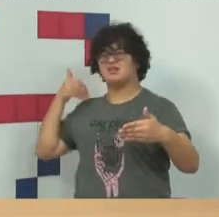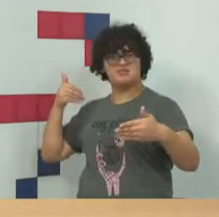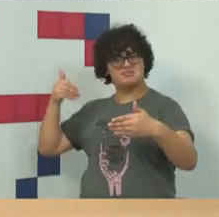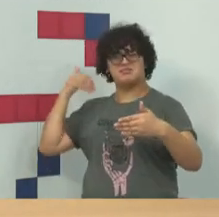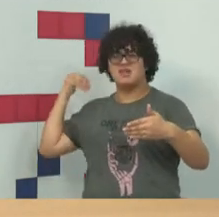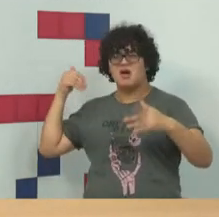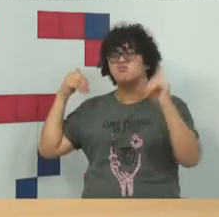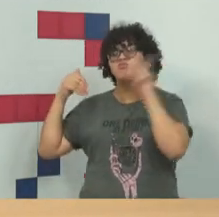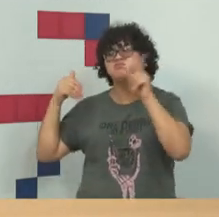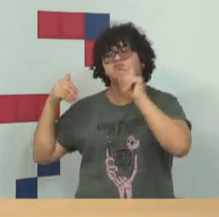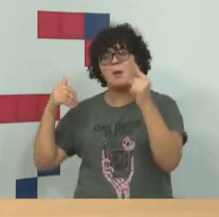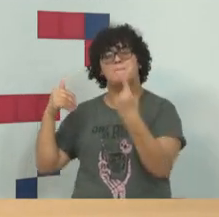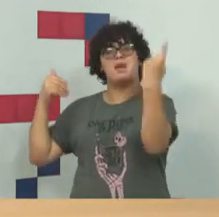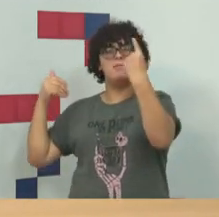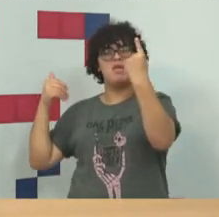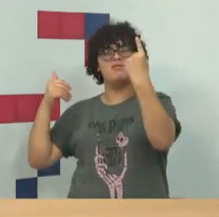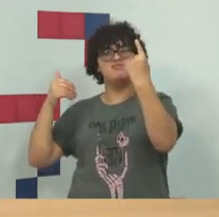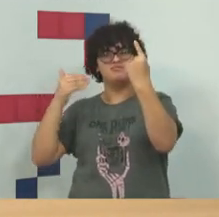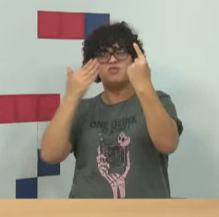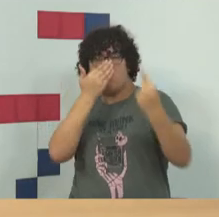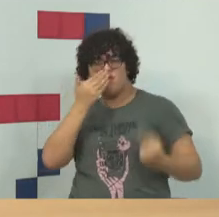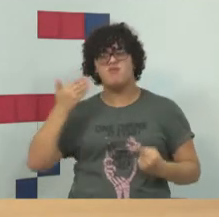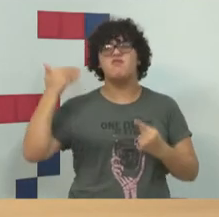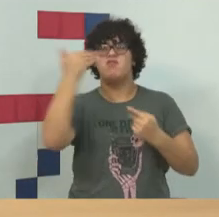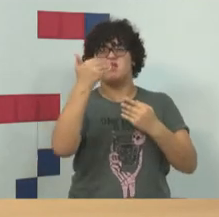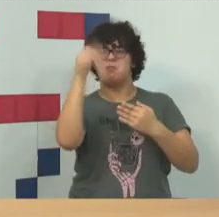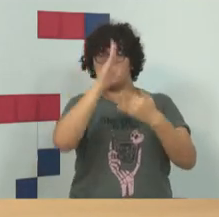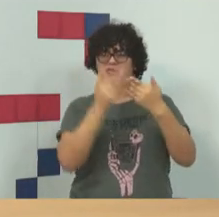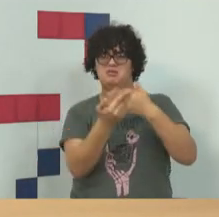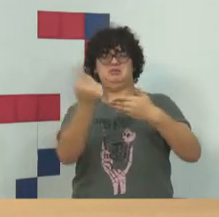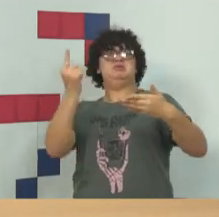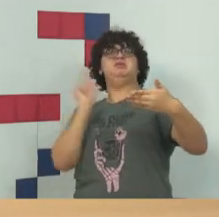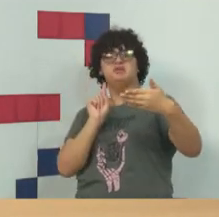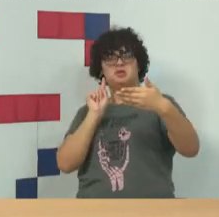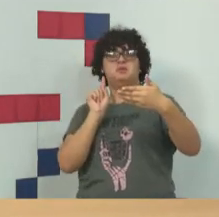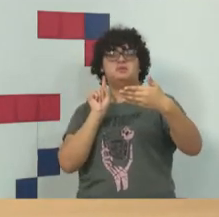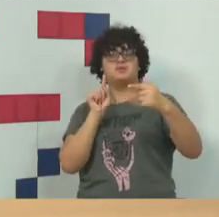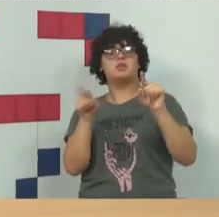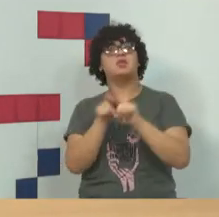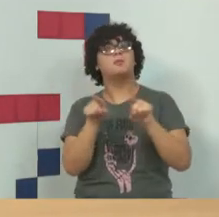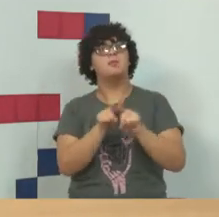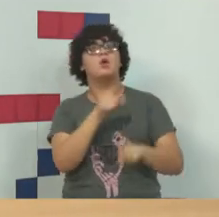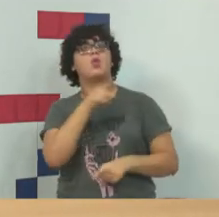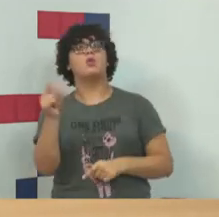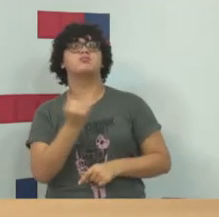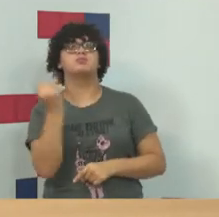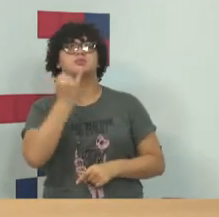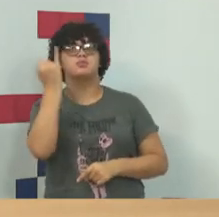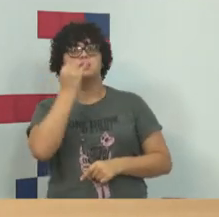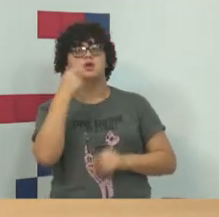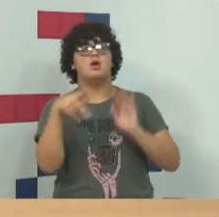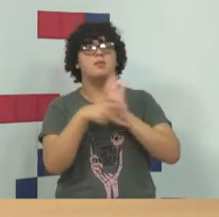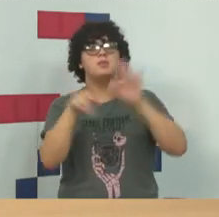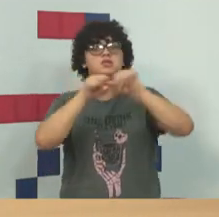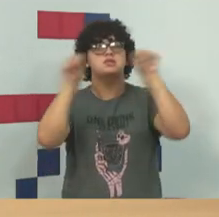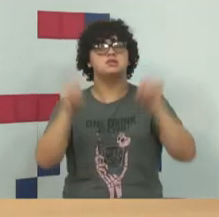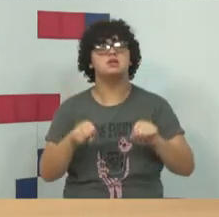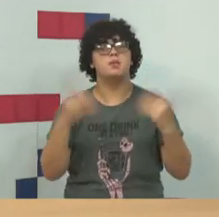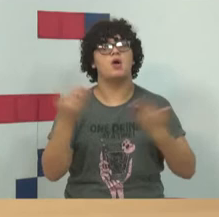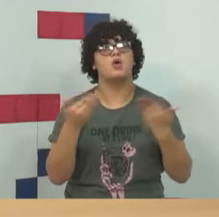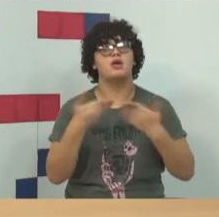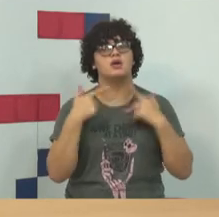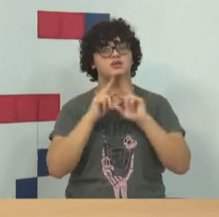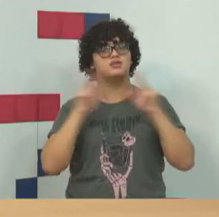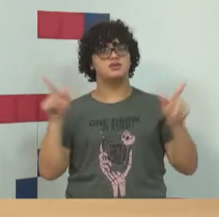muito pouco isso ainda, então, estamos muito atrás, mas também existe outra coisa importante, o nosso sistema legal é